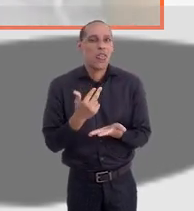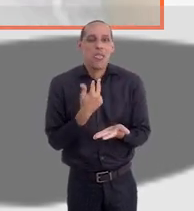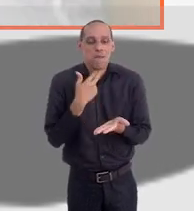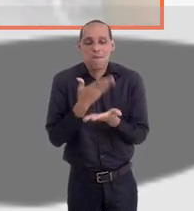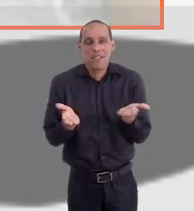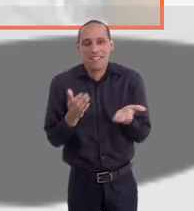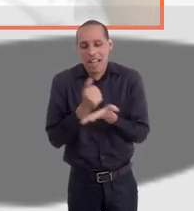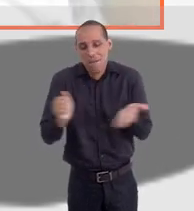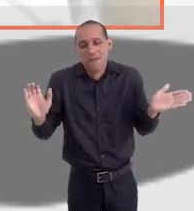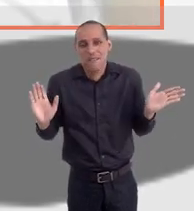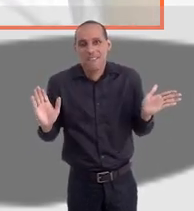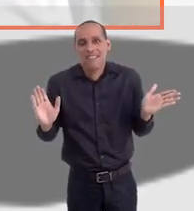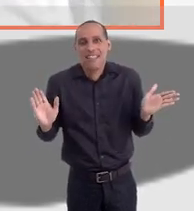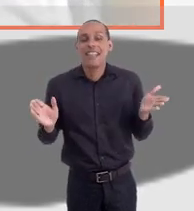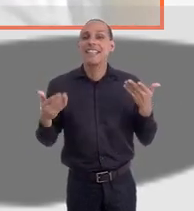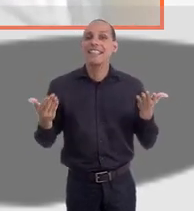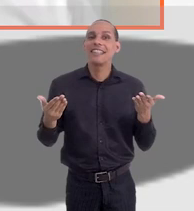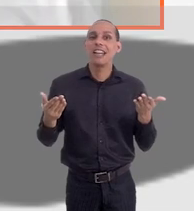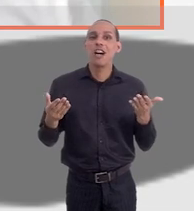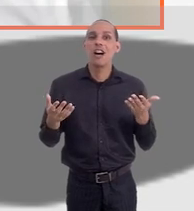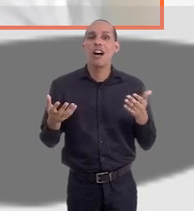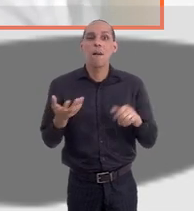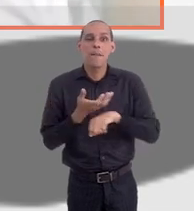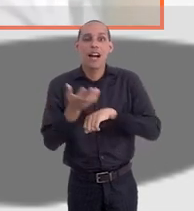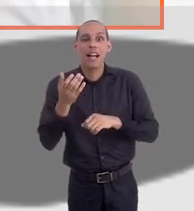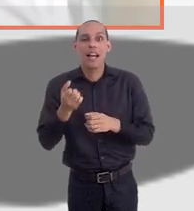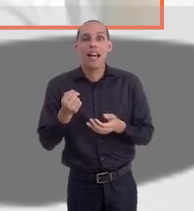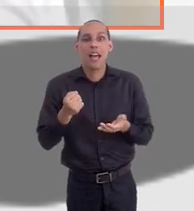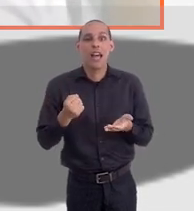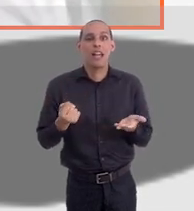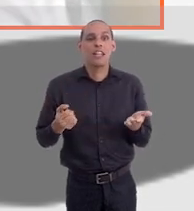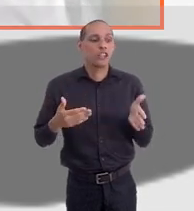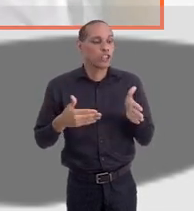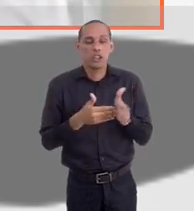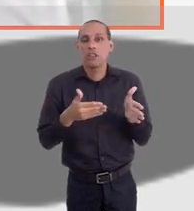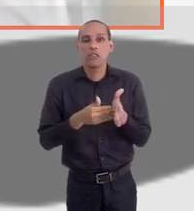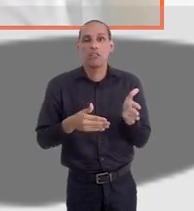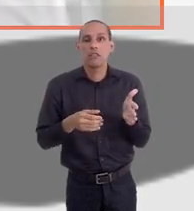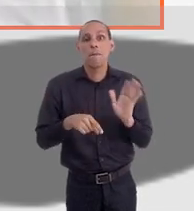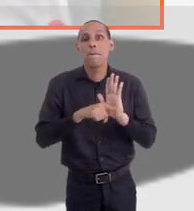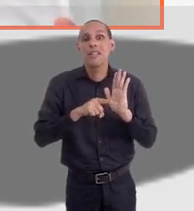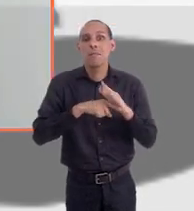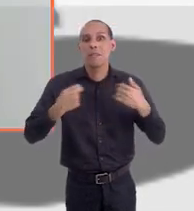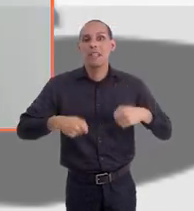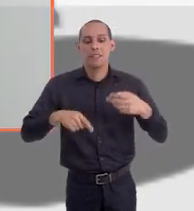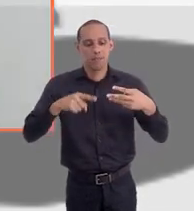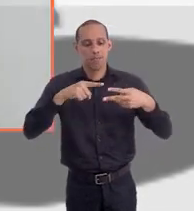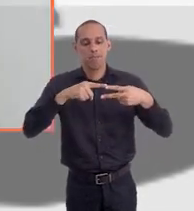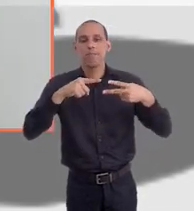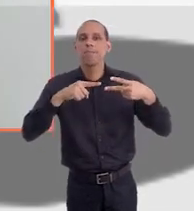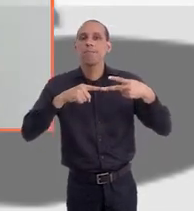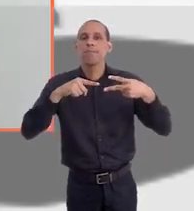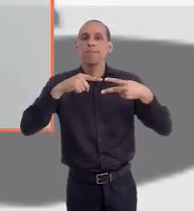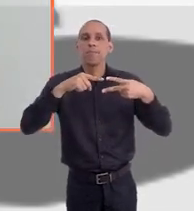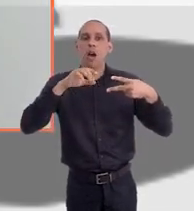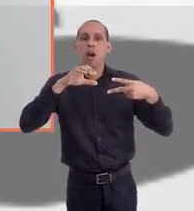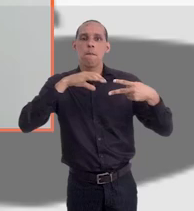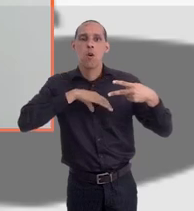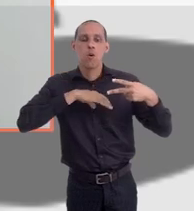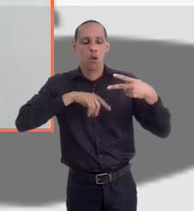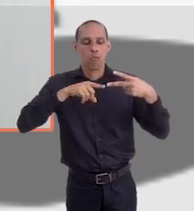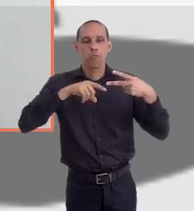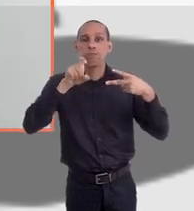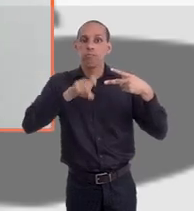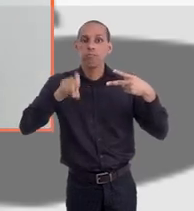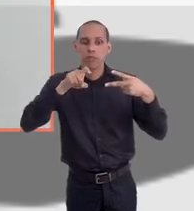posso ser eliminado, porque senão acabou. Então, quais são as matérias que vão te reprovar se você não fizer o mínimo logo de imediato? Português e informática. Então, qual é